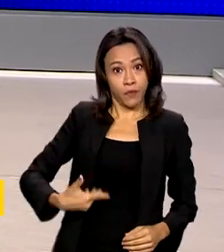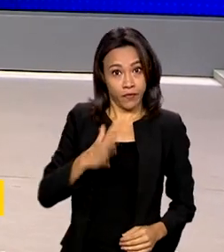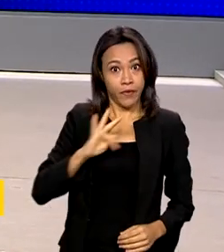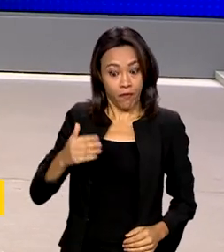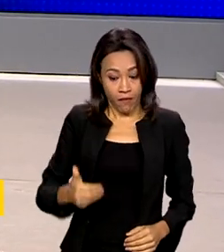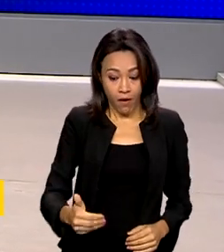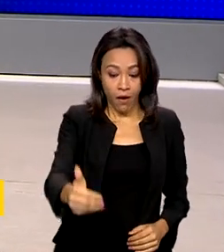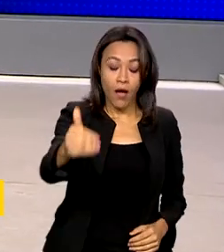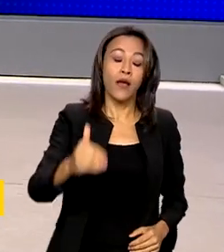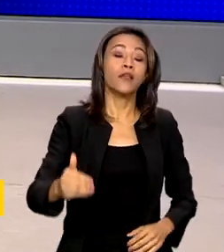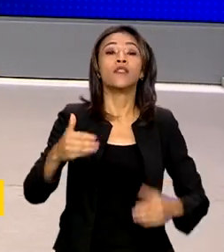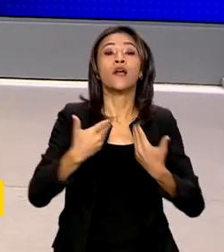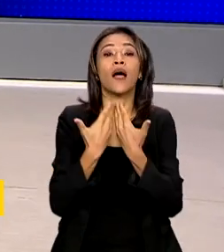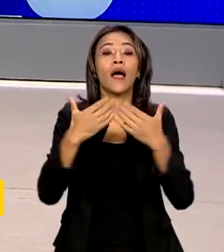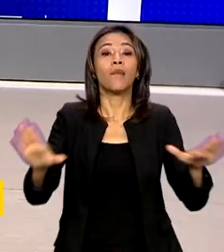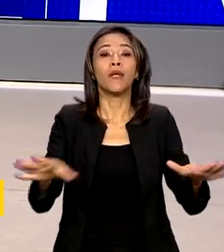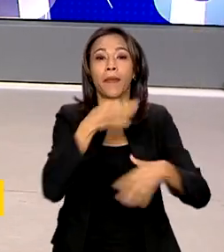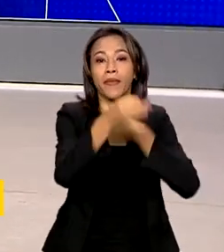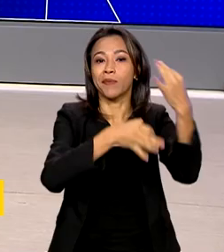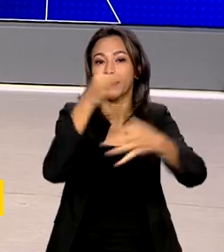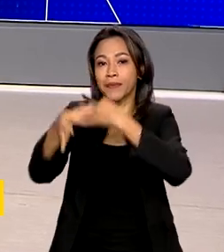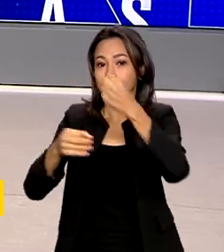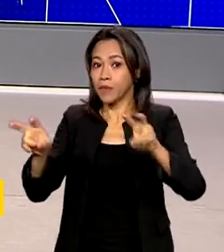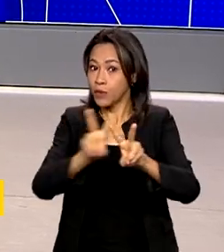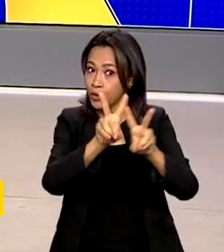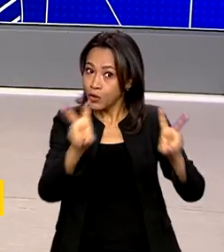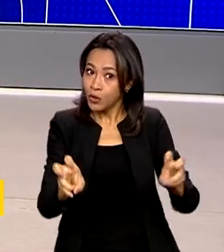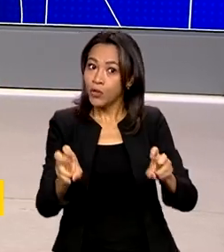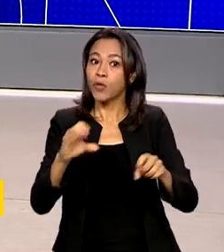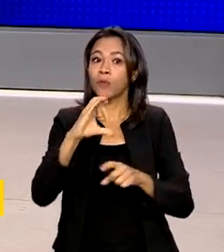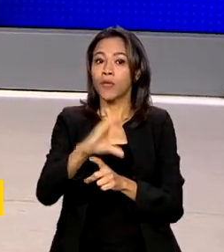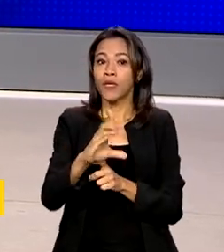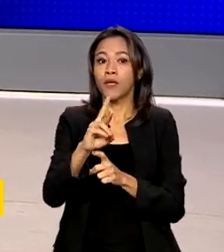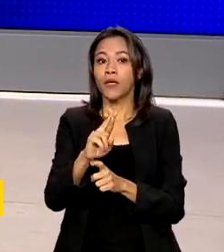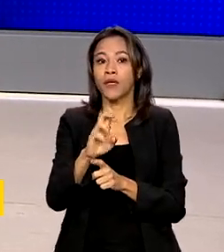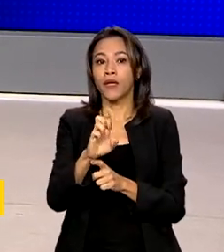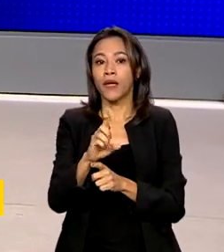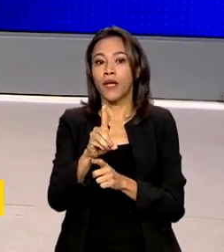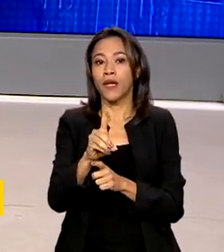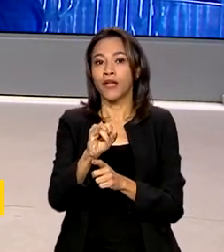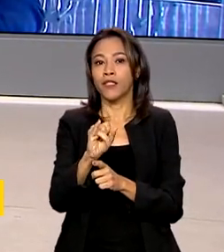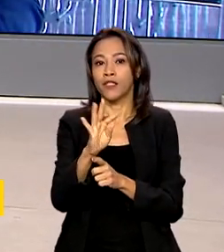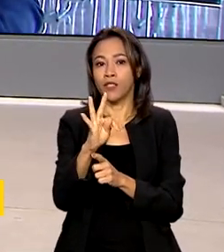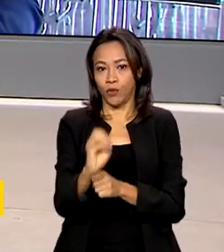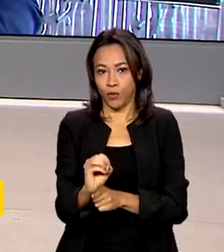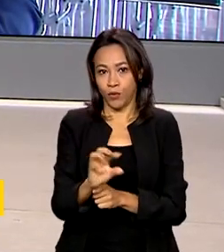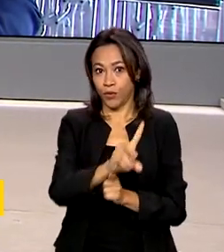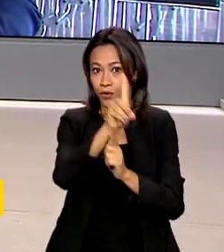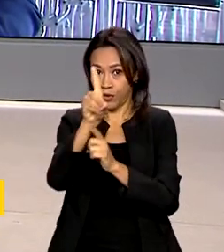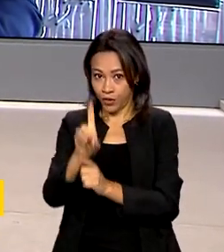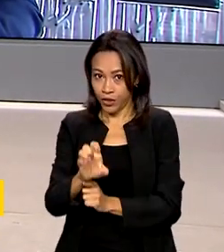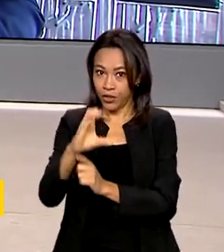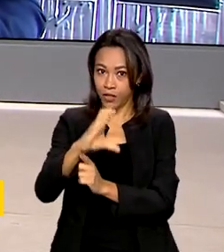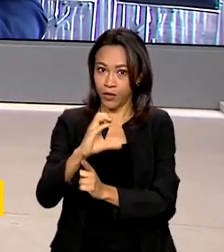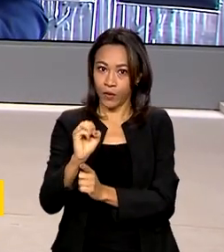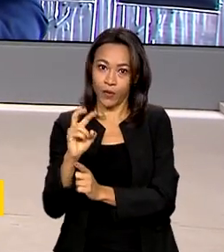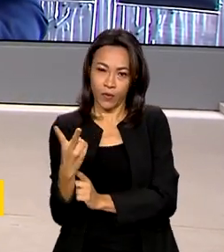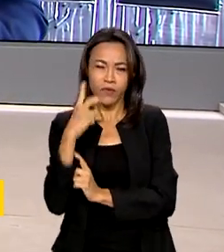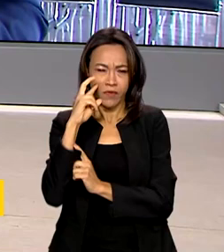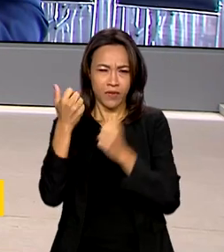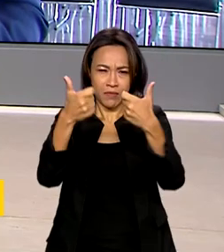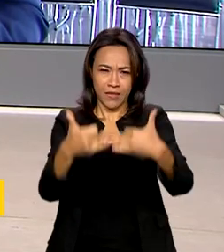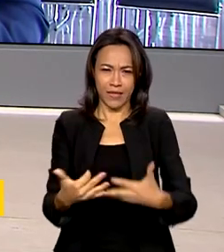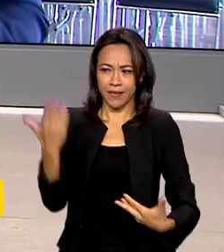lançar uma consulta pública para o programa Crédito de Carbônio. Vamos saber ao vivo os detalhes com o repórter Glauco de Queiroz.